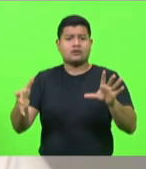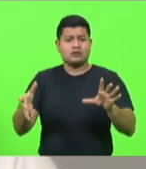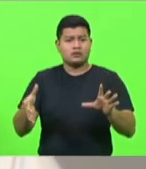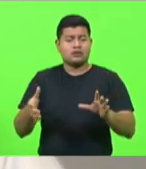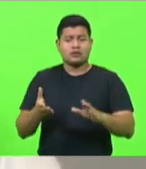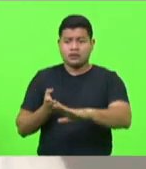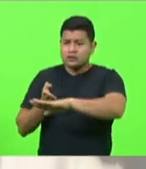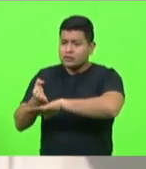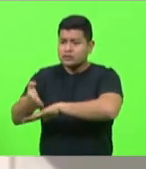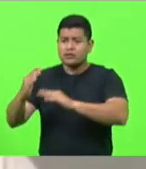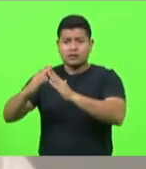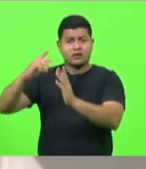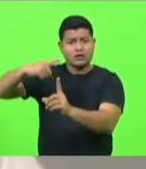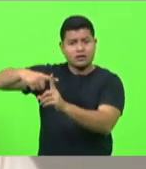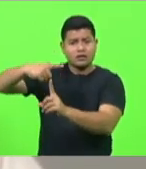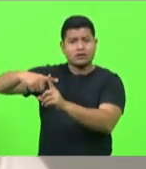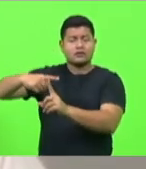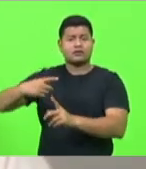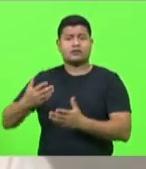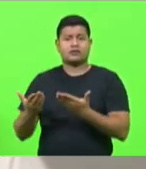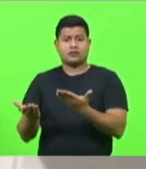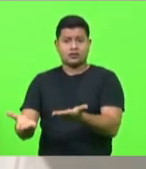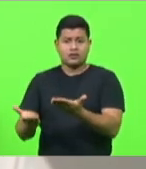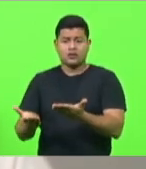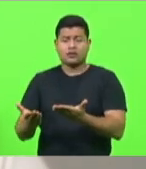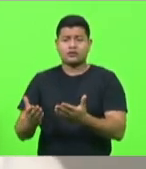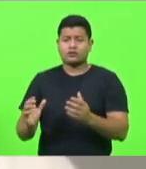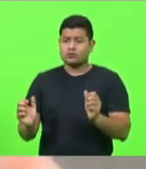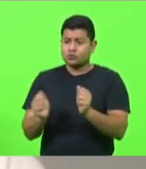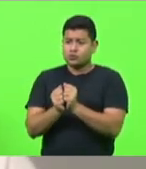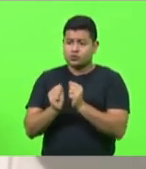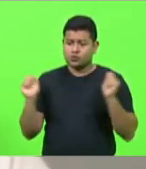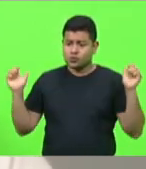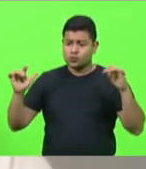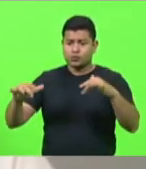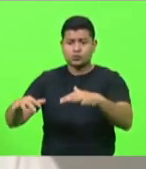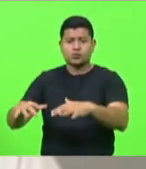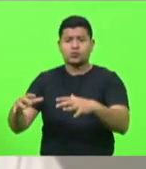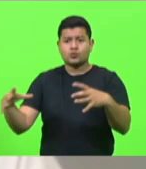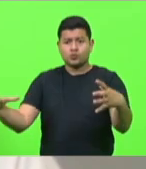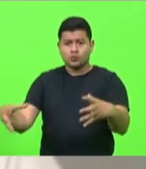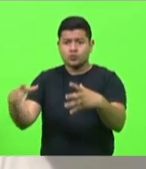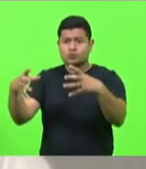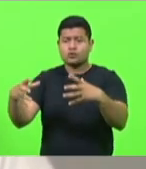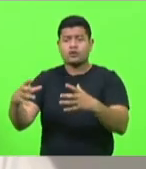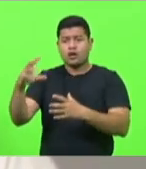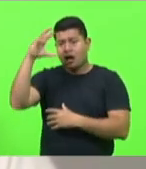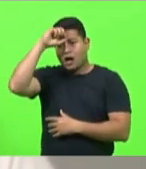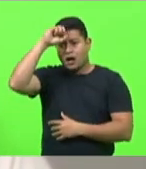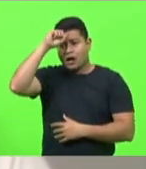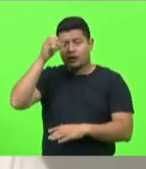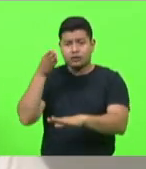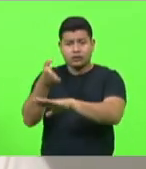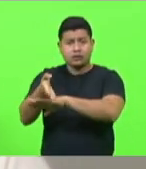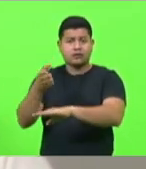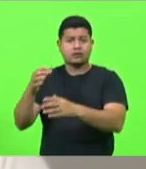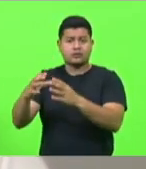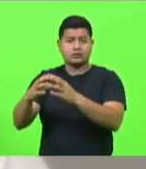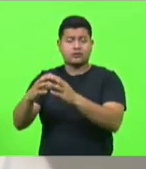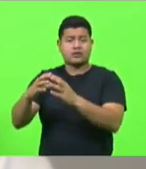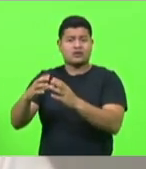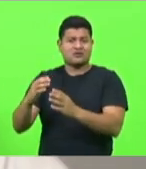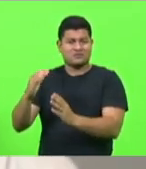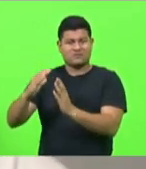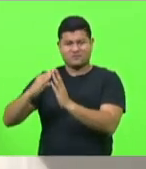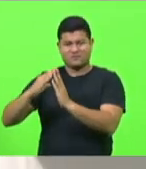de poder ir ao culto e congregar? Ir à missa? É isso? Hoje os valores